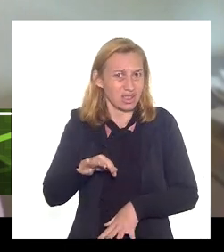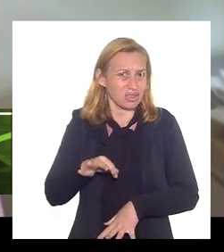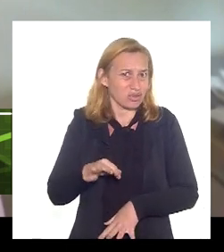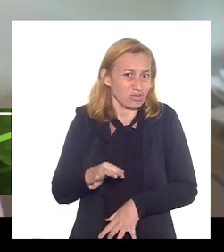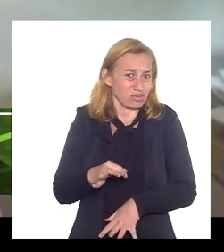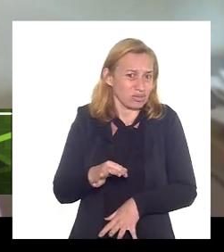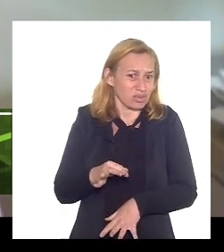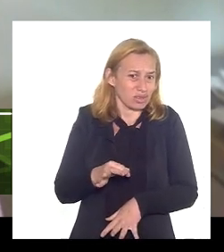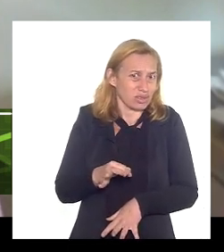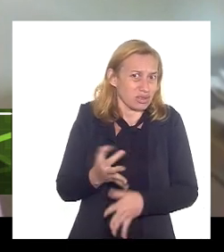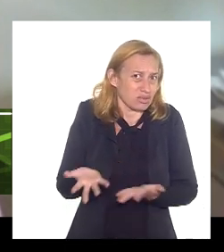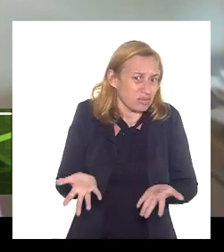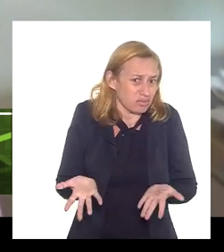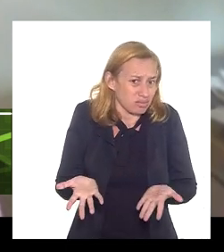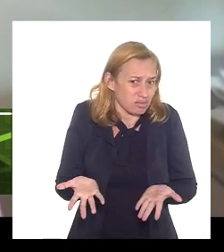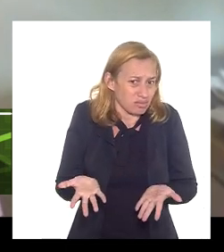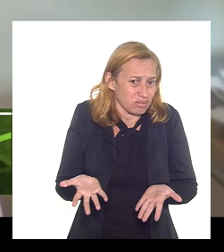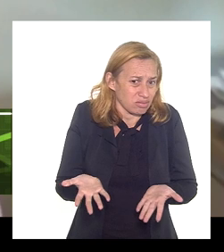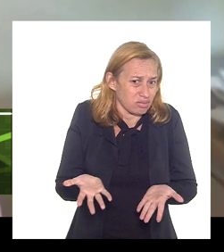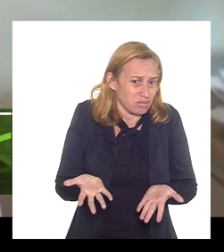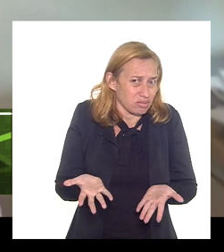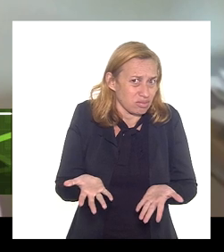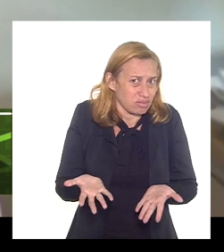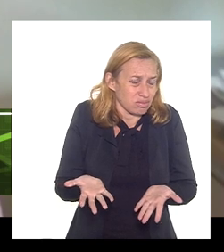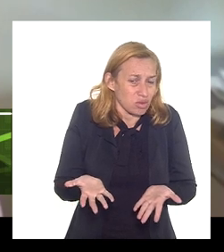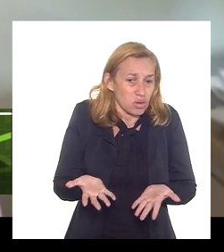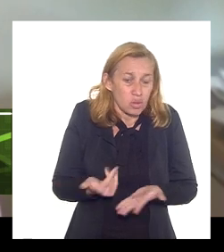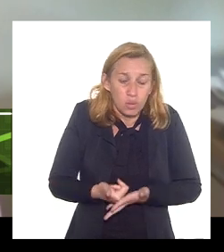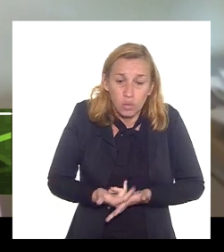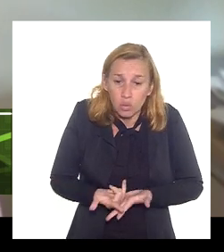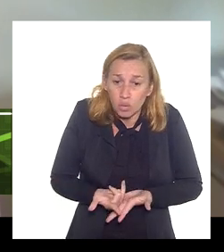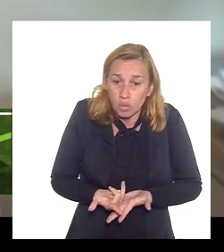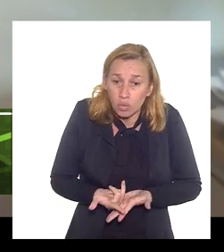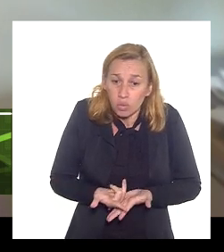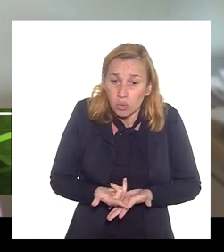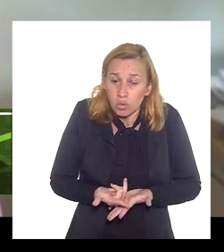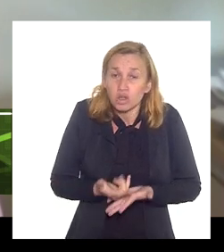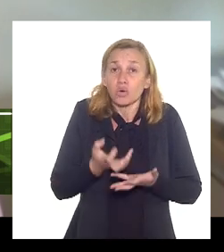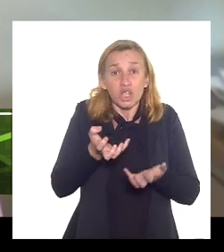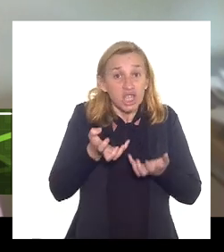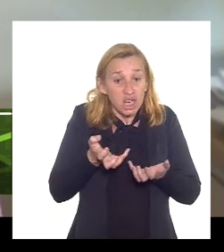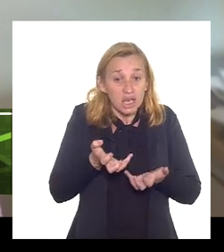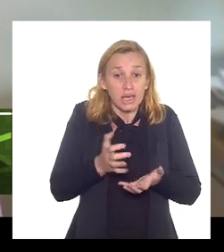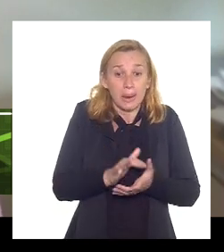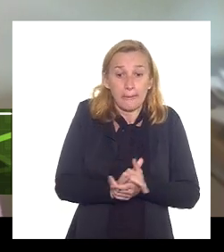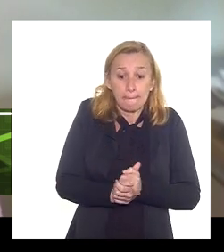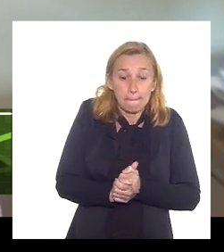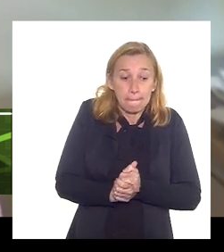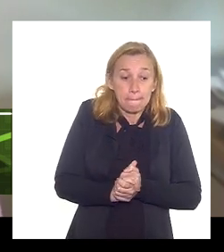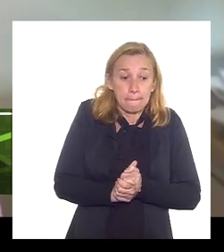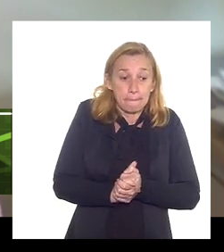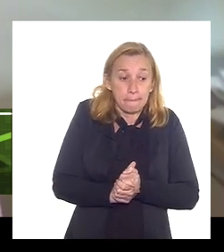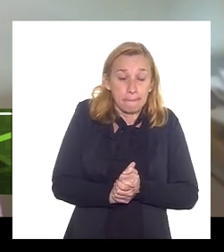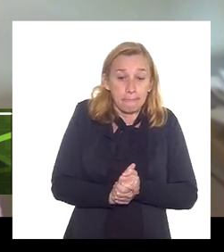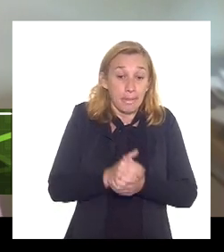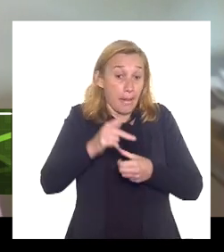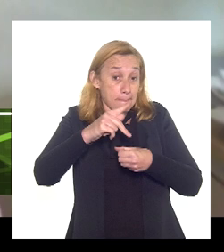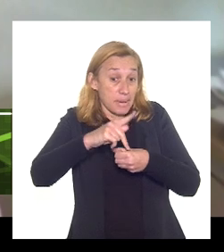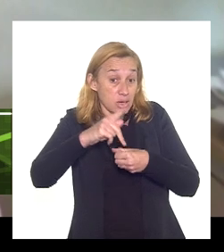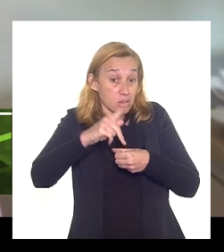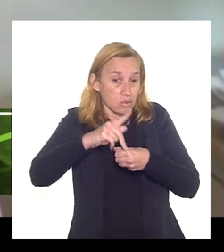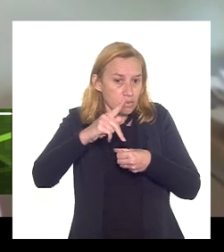sofismo o que eu queria que fosse a Petrobras